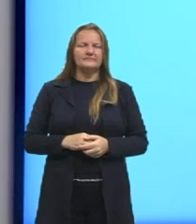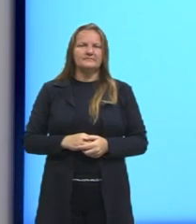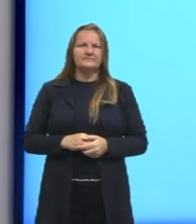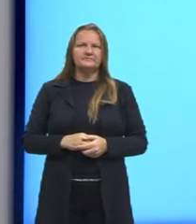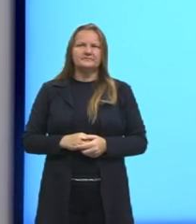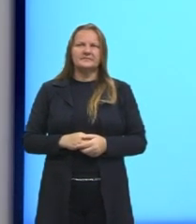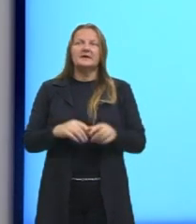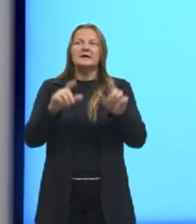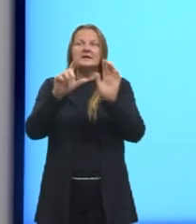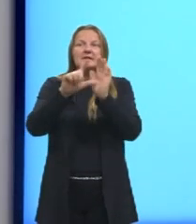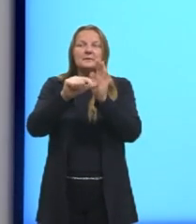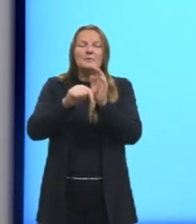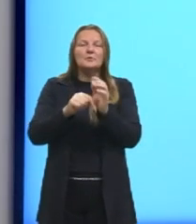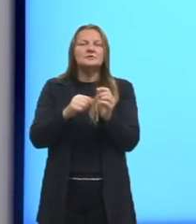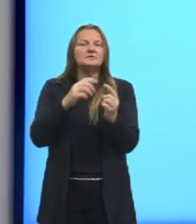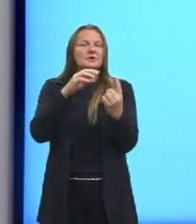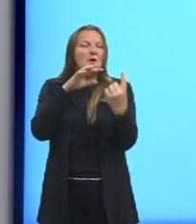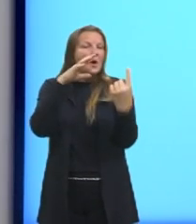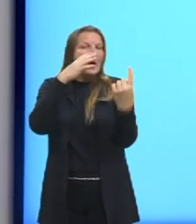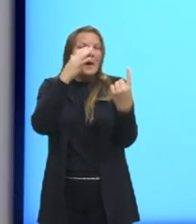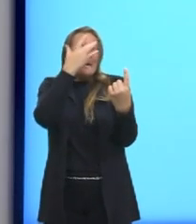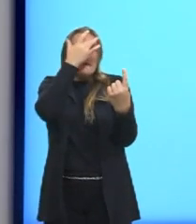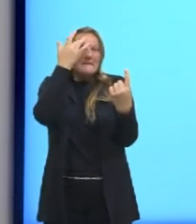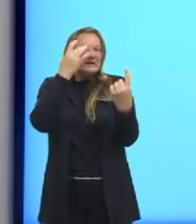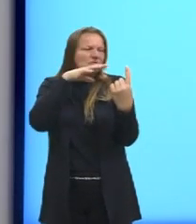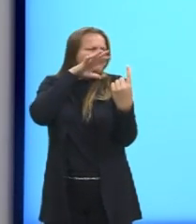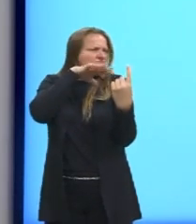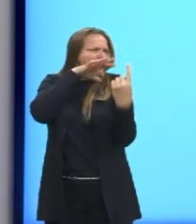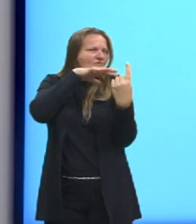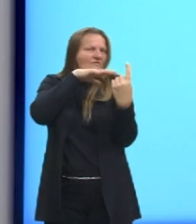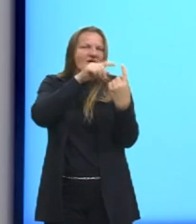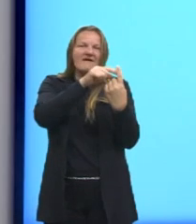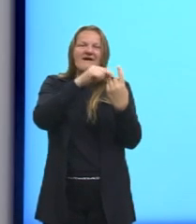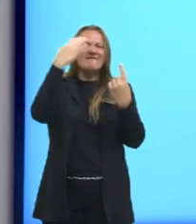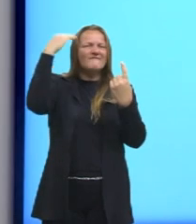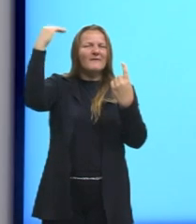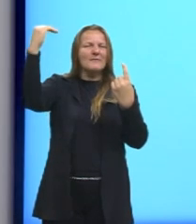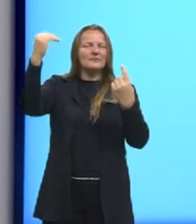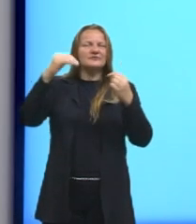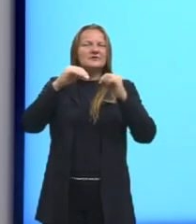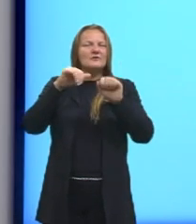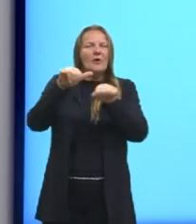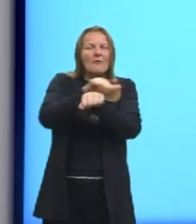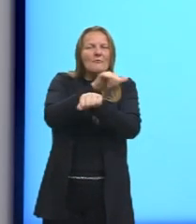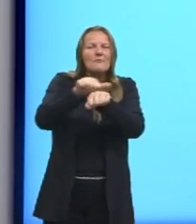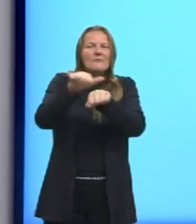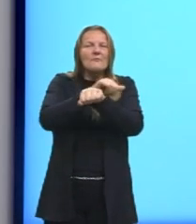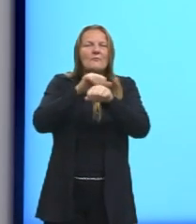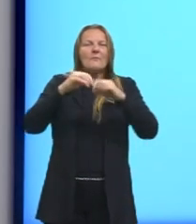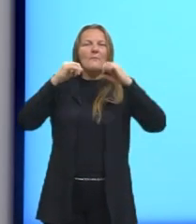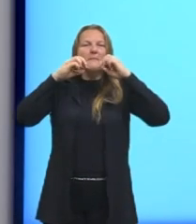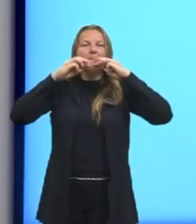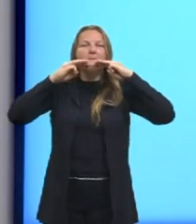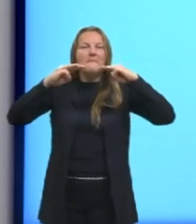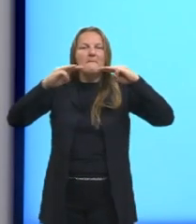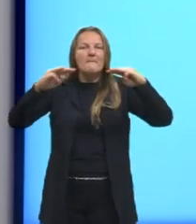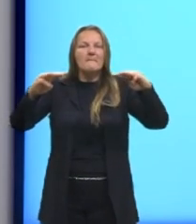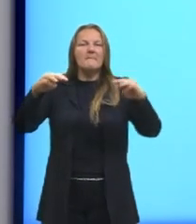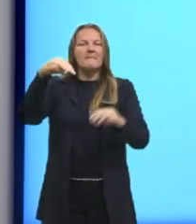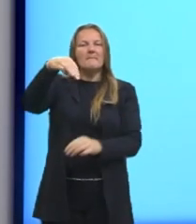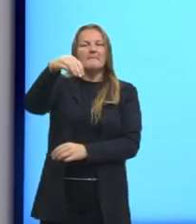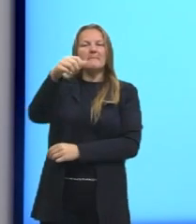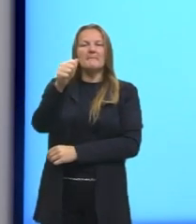E diz que o culto à celebridade não é nada mais do que um marketing, um esquema de marketing sofisticado. Então, olha só.